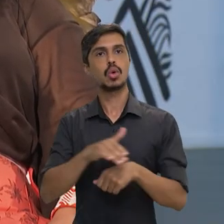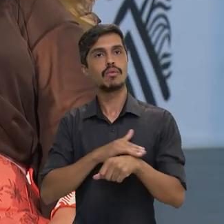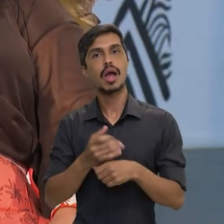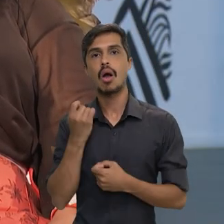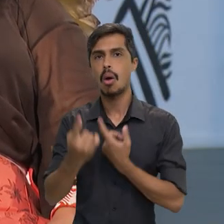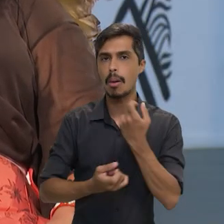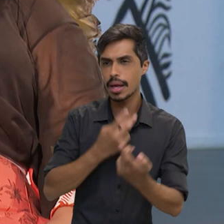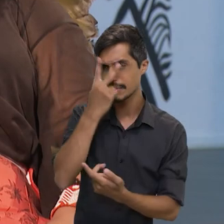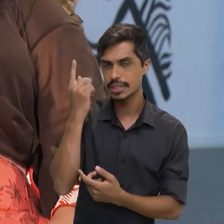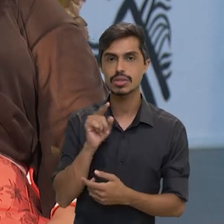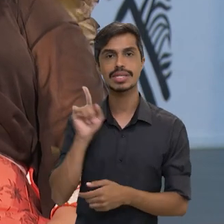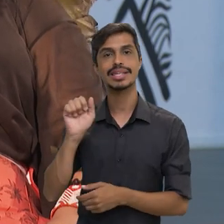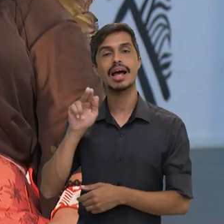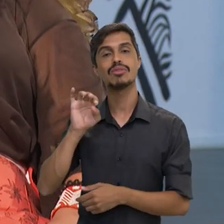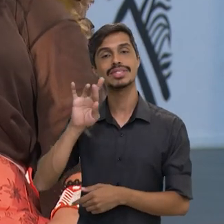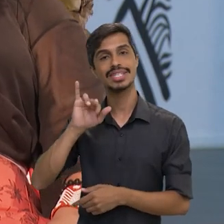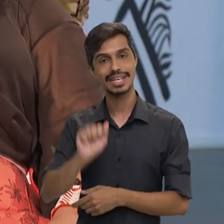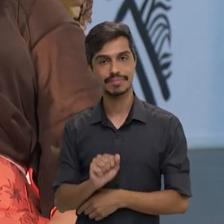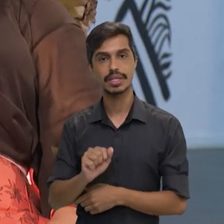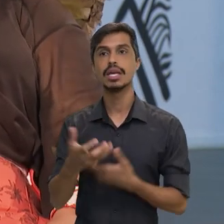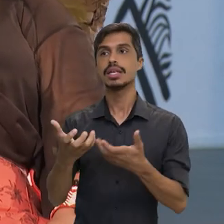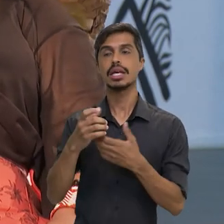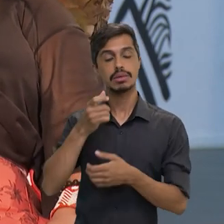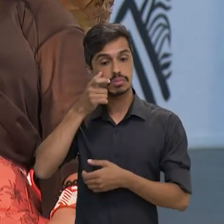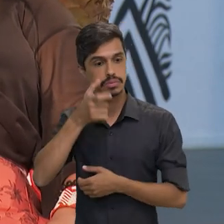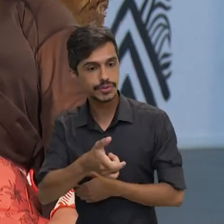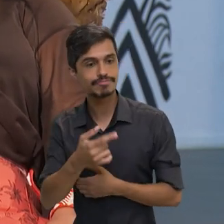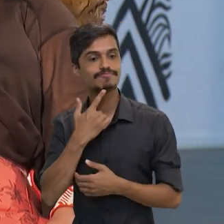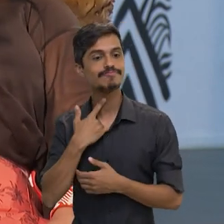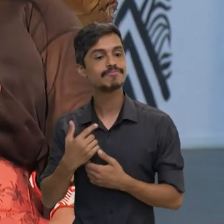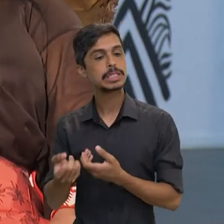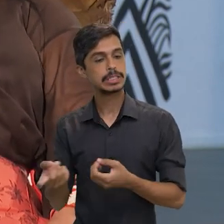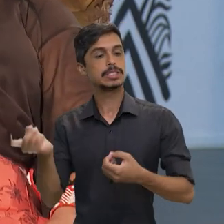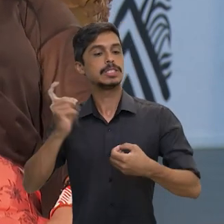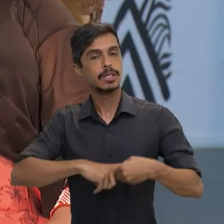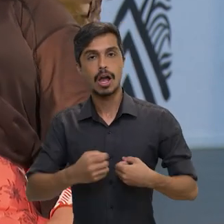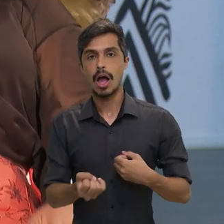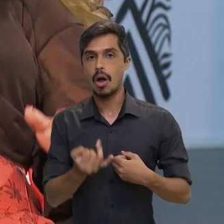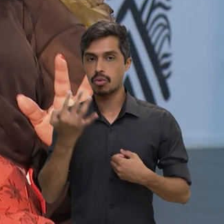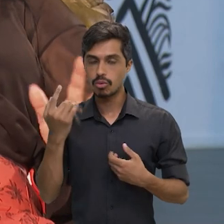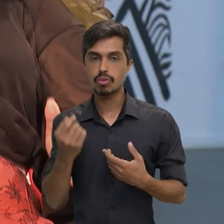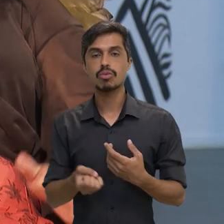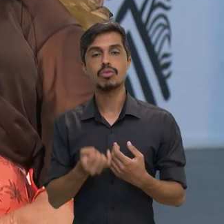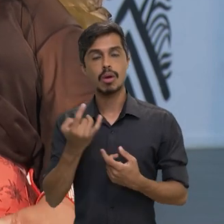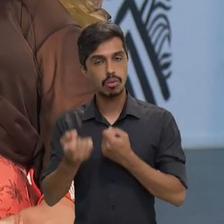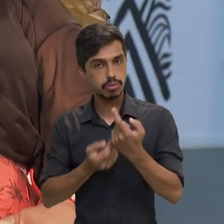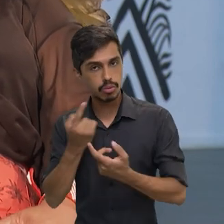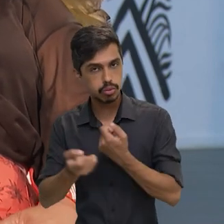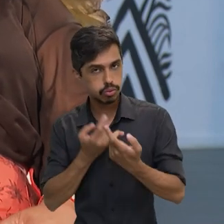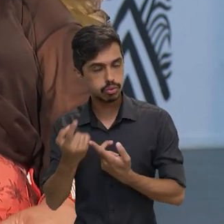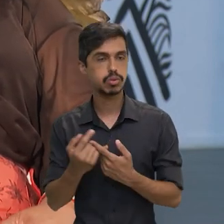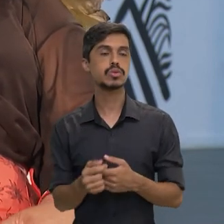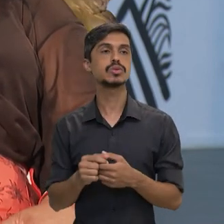algumas pessoas na Áustria que querem apresentar o interesse de devolver alguns artefatos, né?